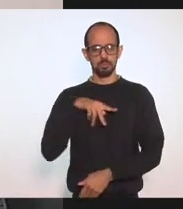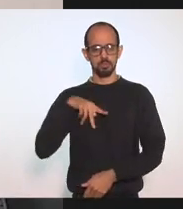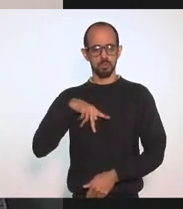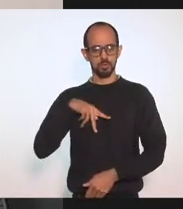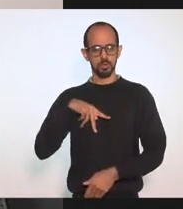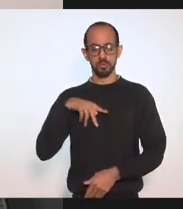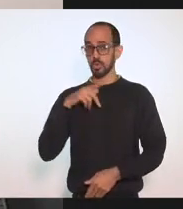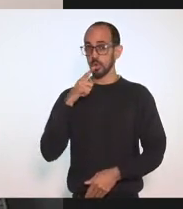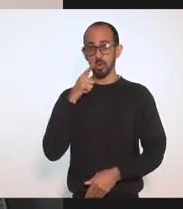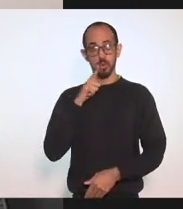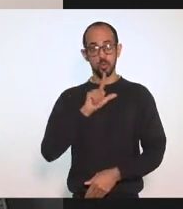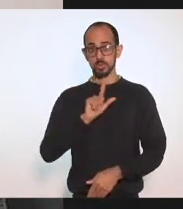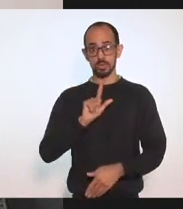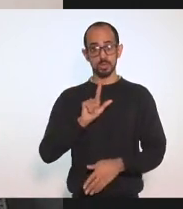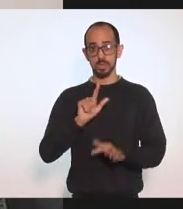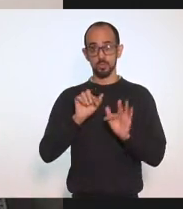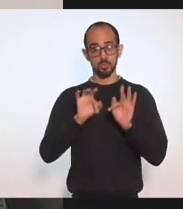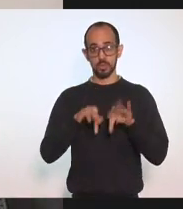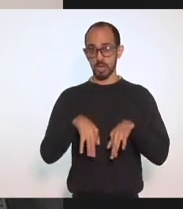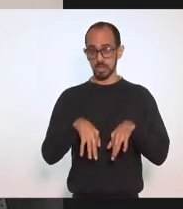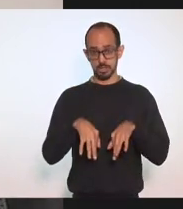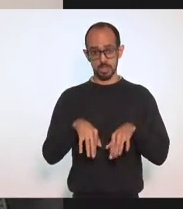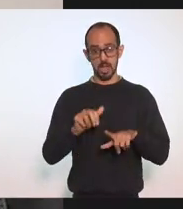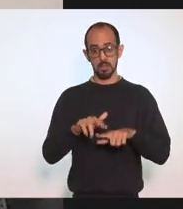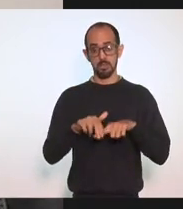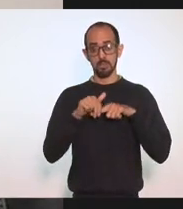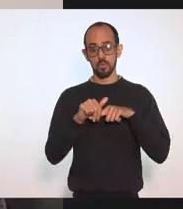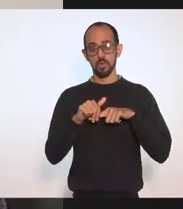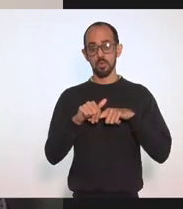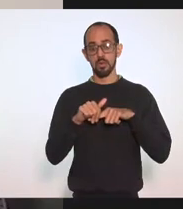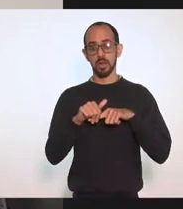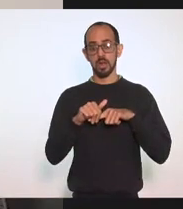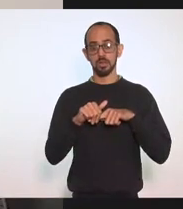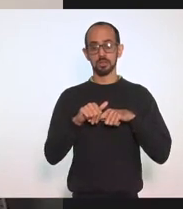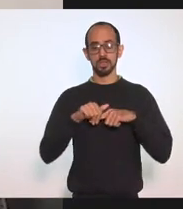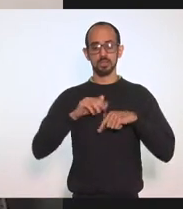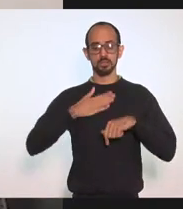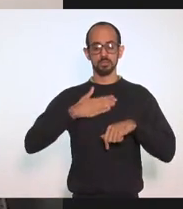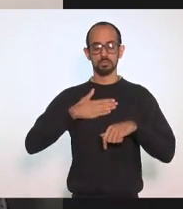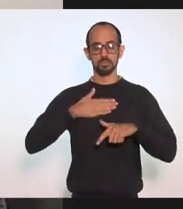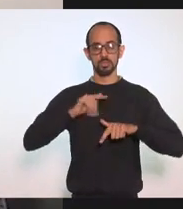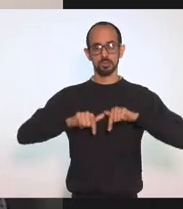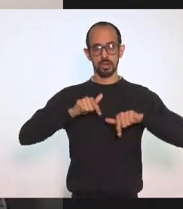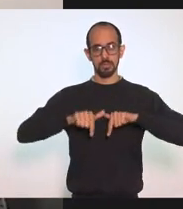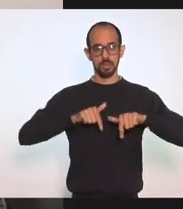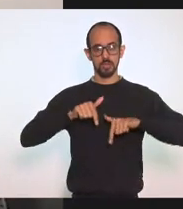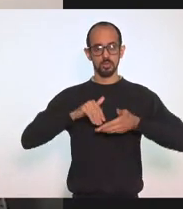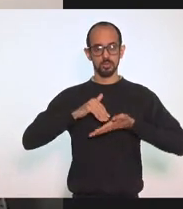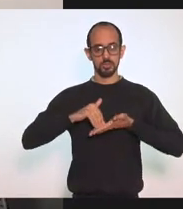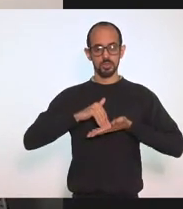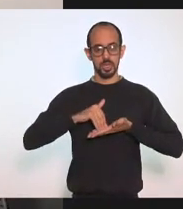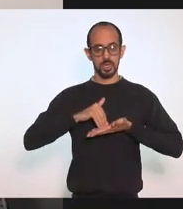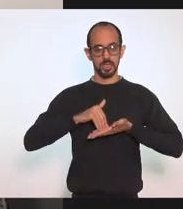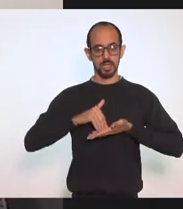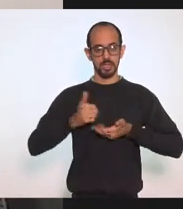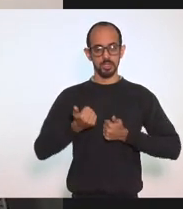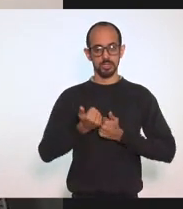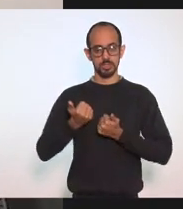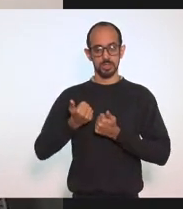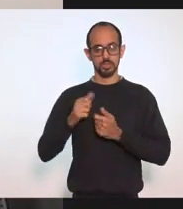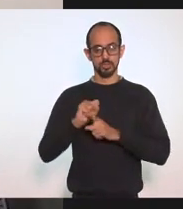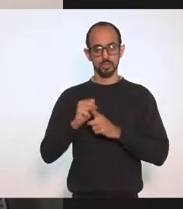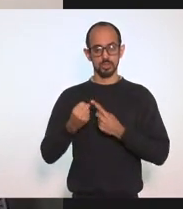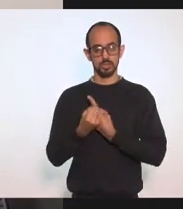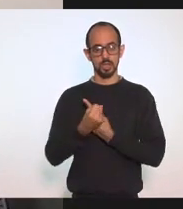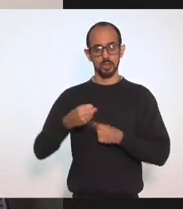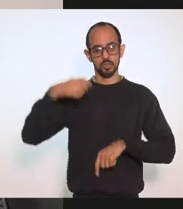pude Finalizar Concluir Em função Das minhas Atividades Enquanto Secretária De Assistência Social De